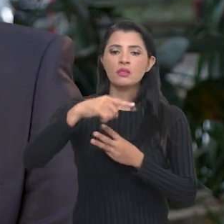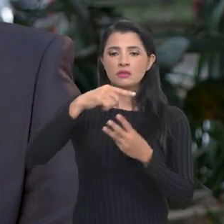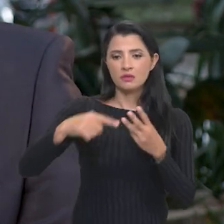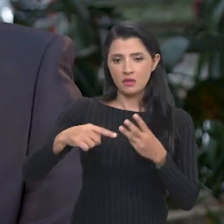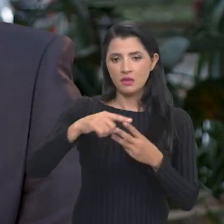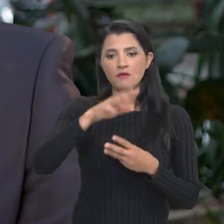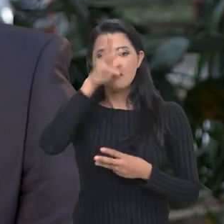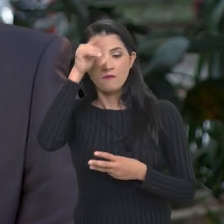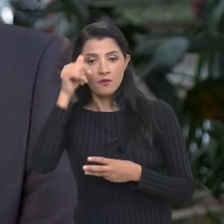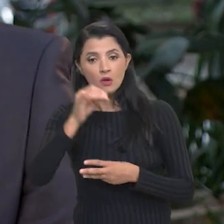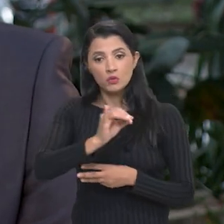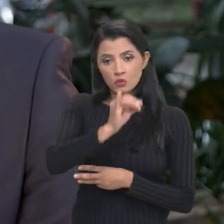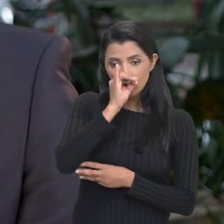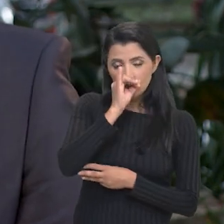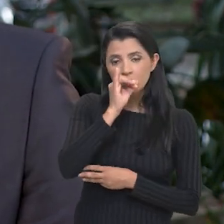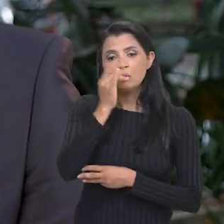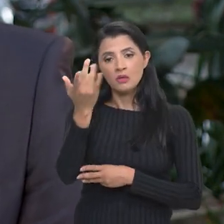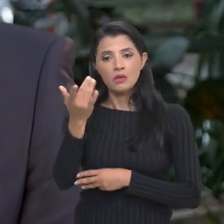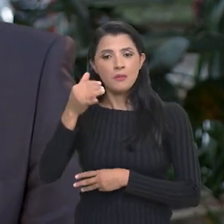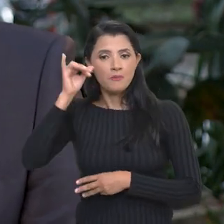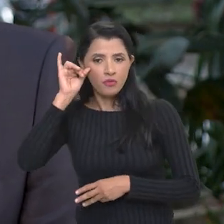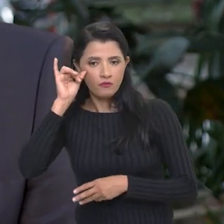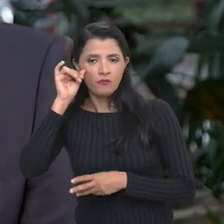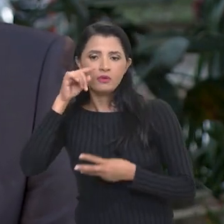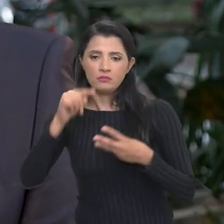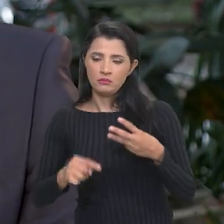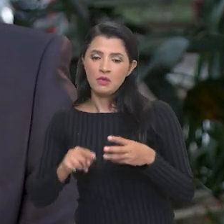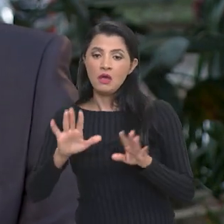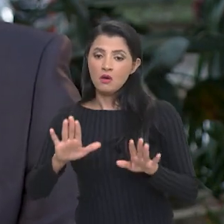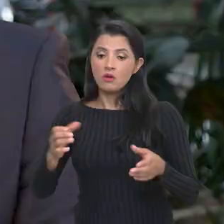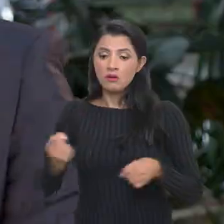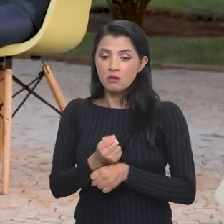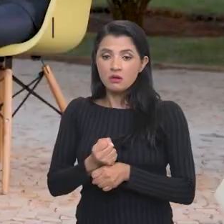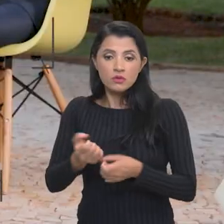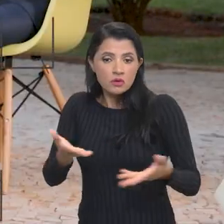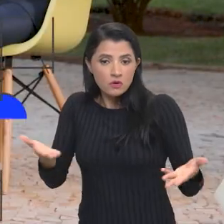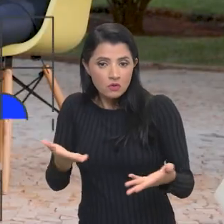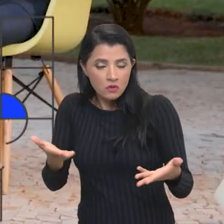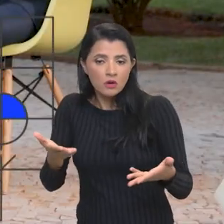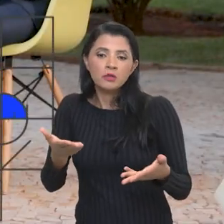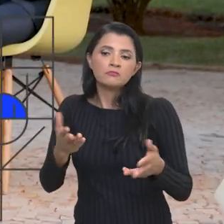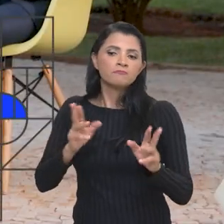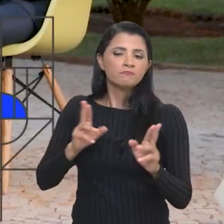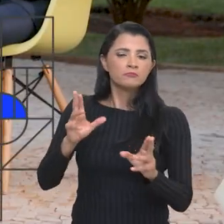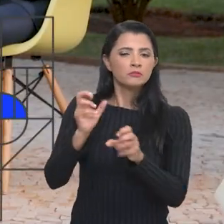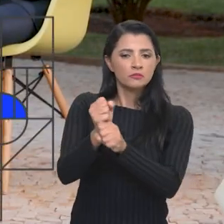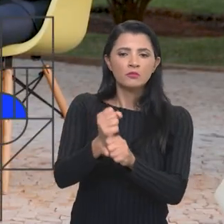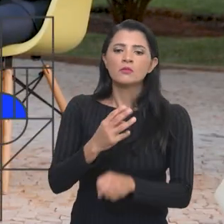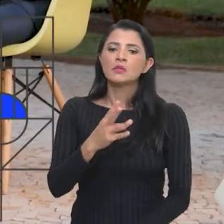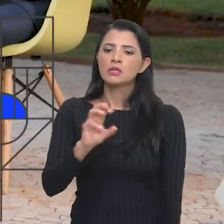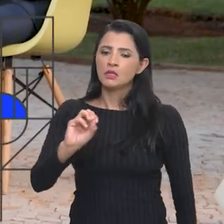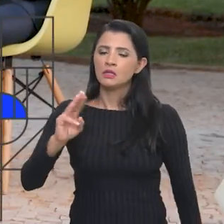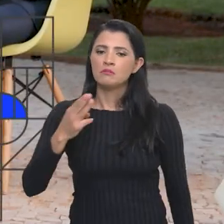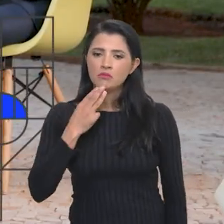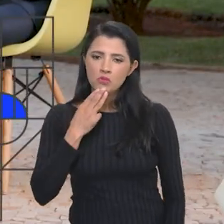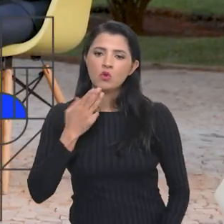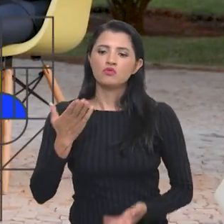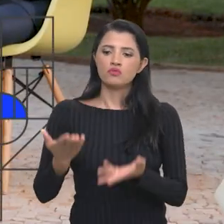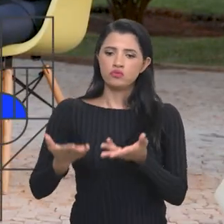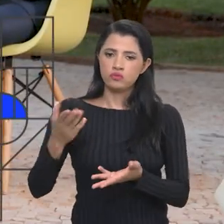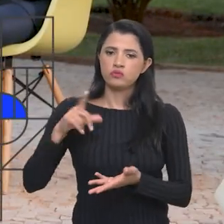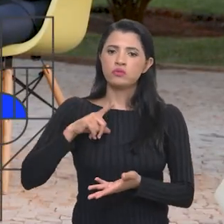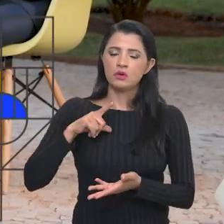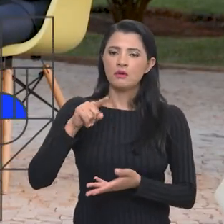especialmente, das três proteínas, frango, suíno e bovino. Agora, para este ano, é a projeção de 30